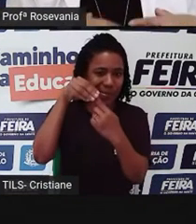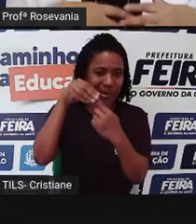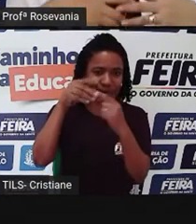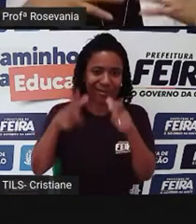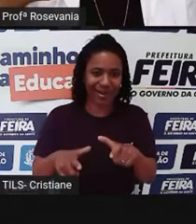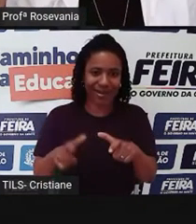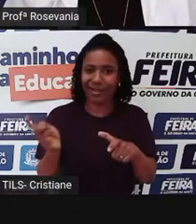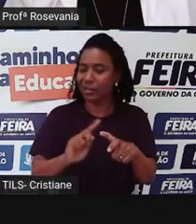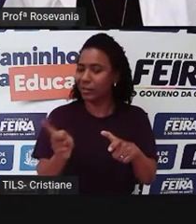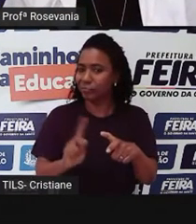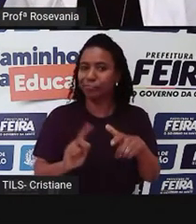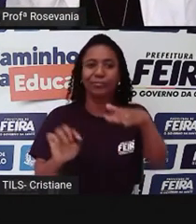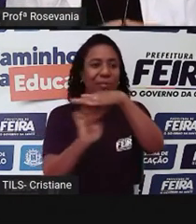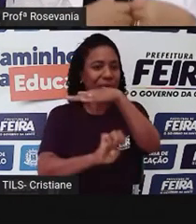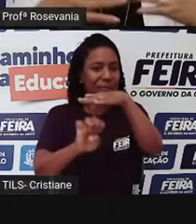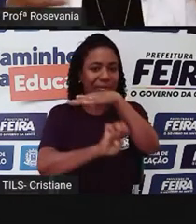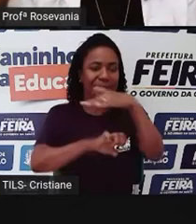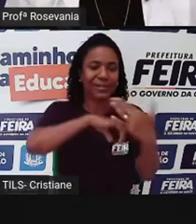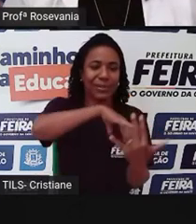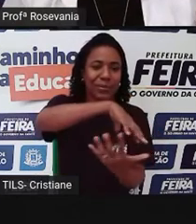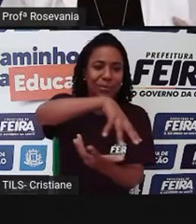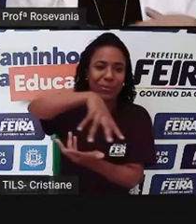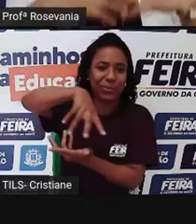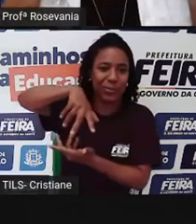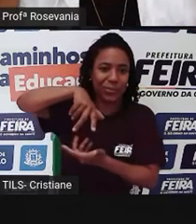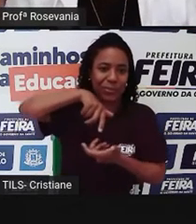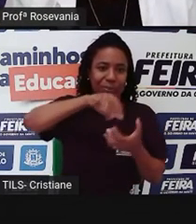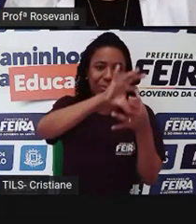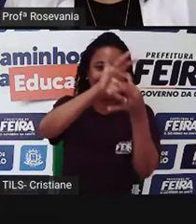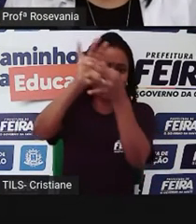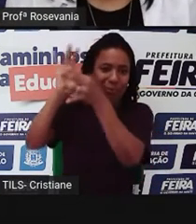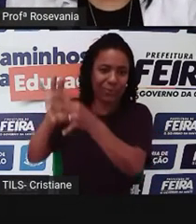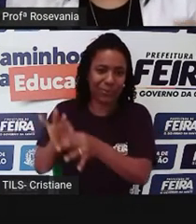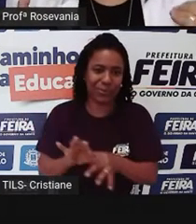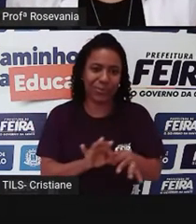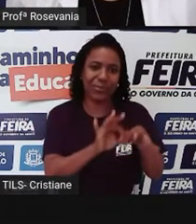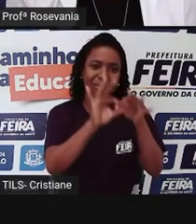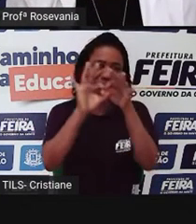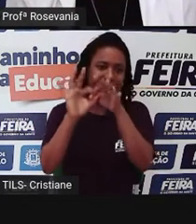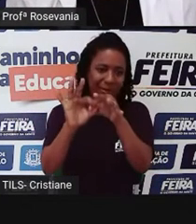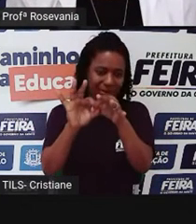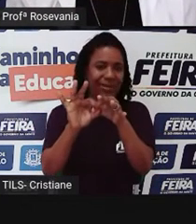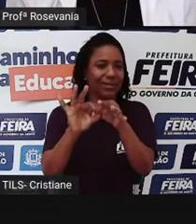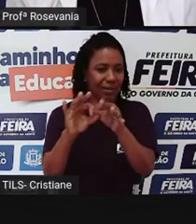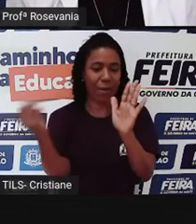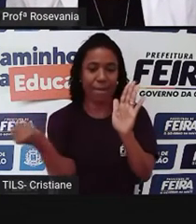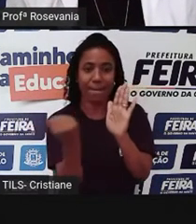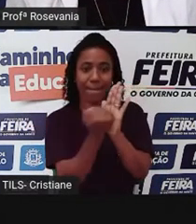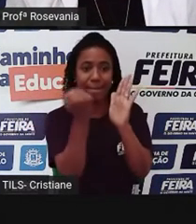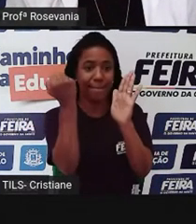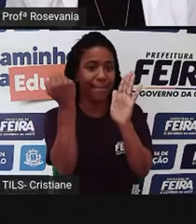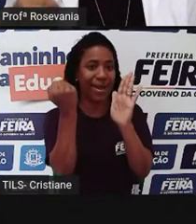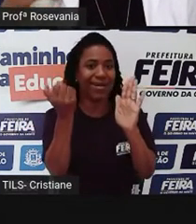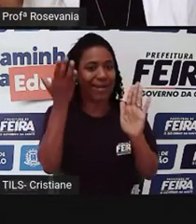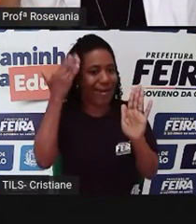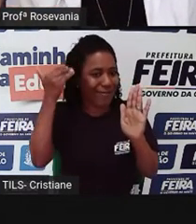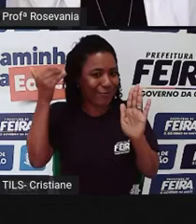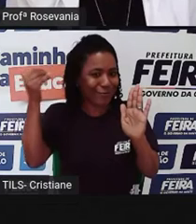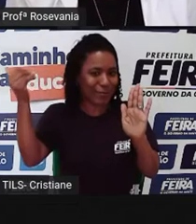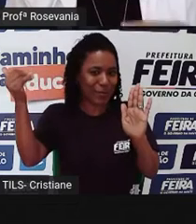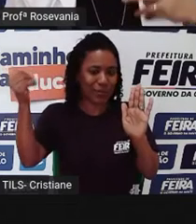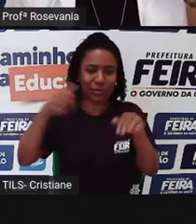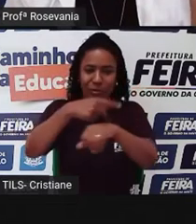o seu produto, e aí eu monto a loja, nas características lá, que tem essa loja, de